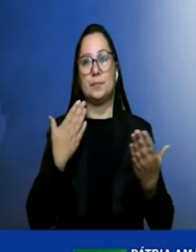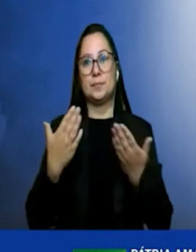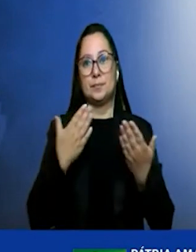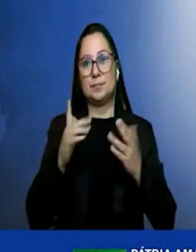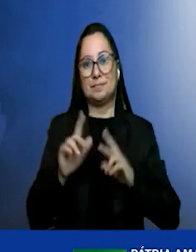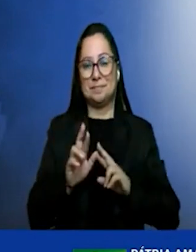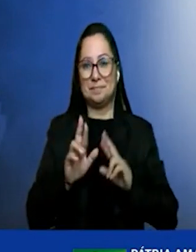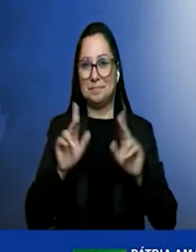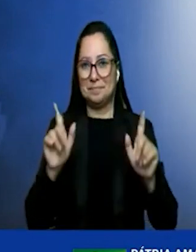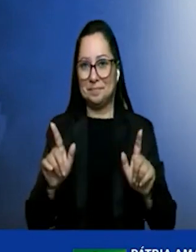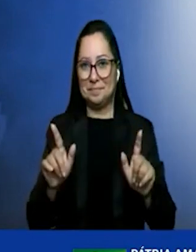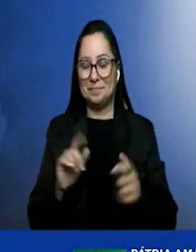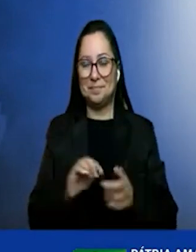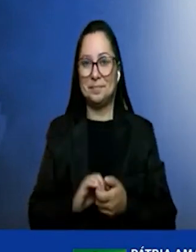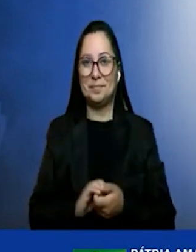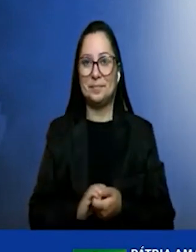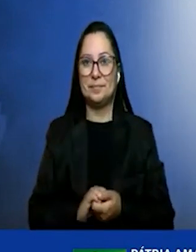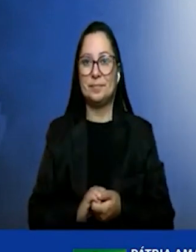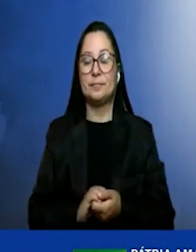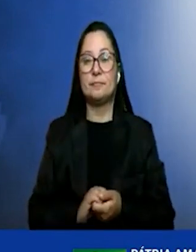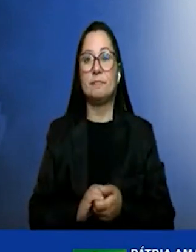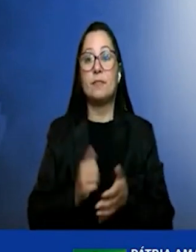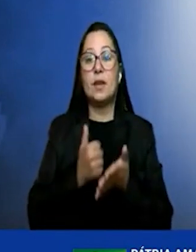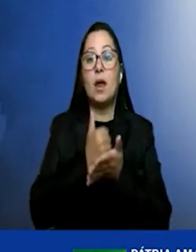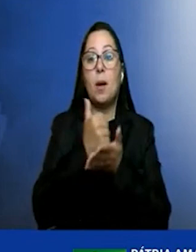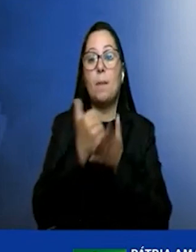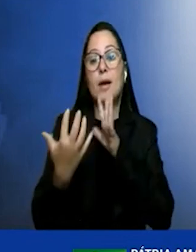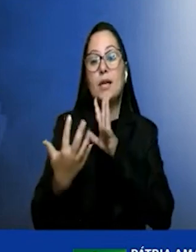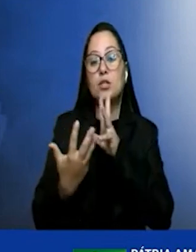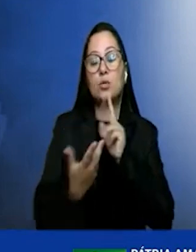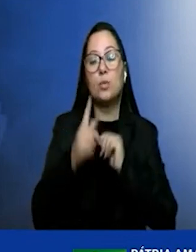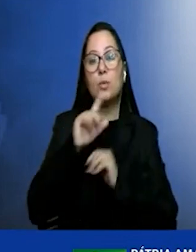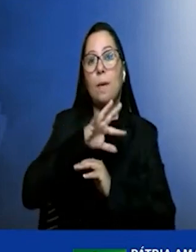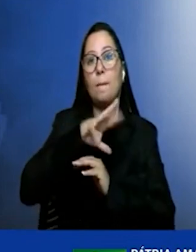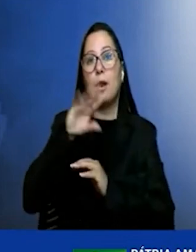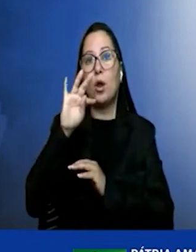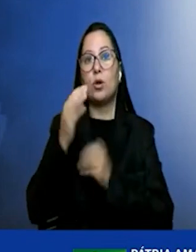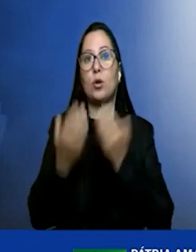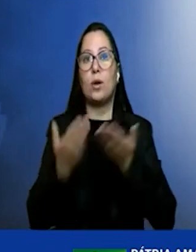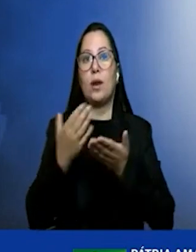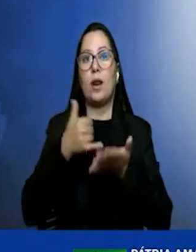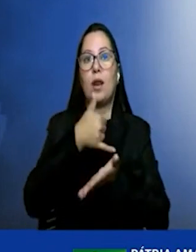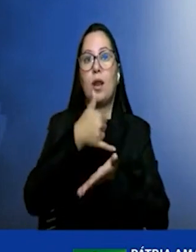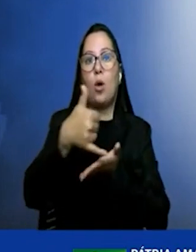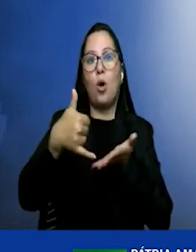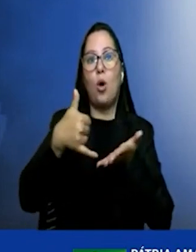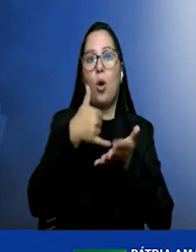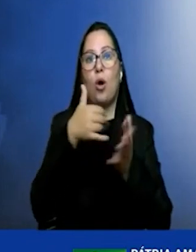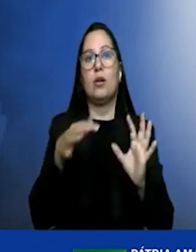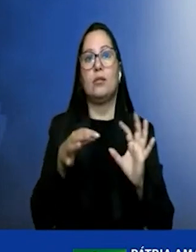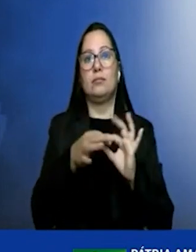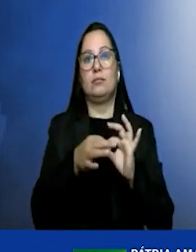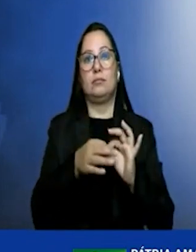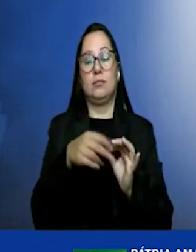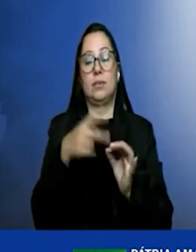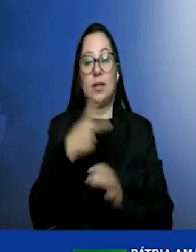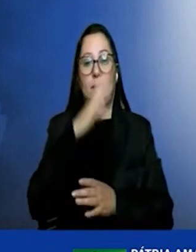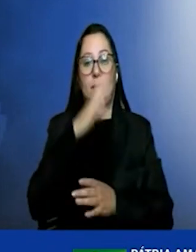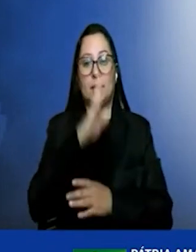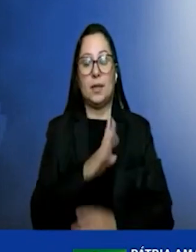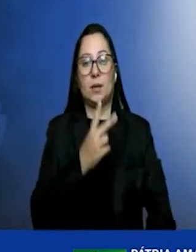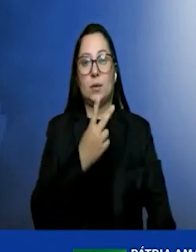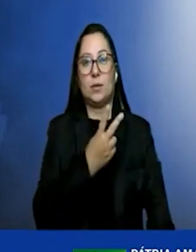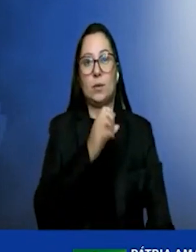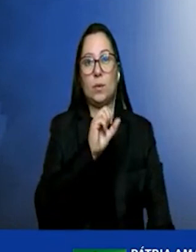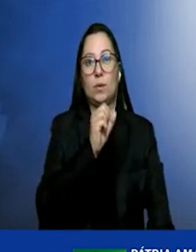a base comum no mundo são os milhões de toneladas de óleo equivalente o Brasil tem 287